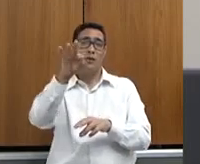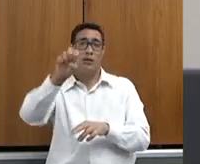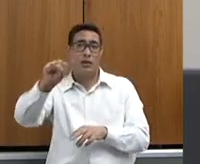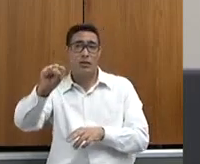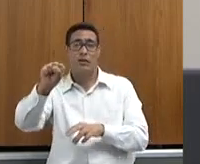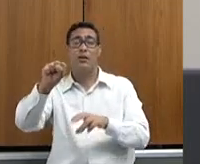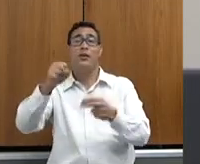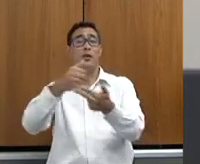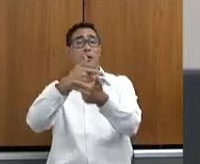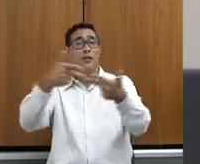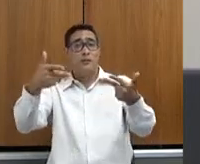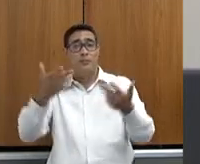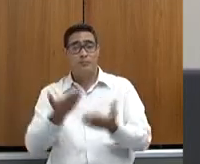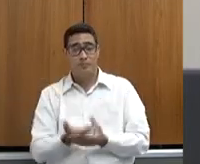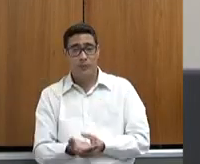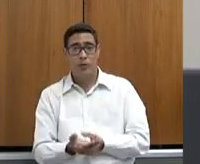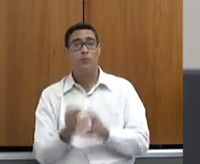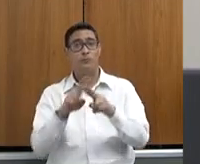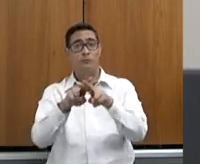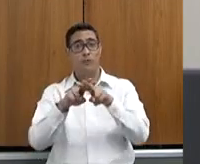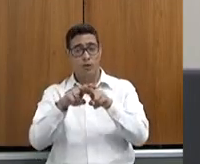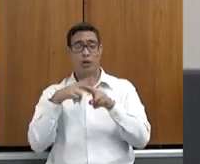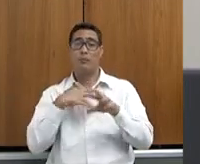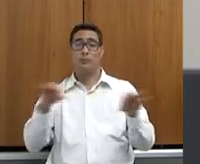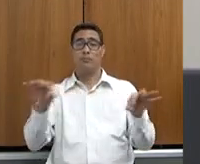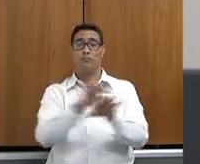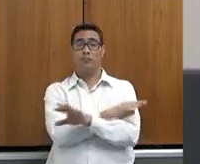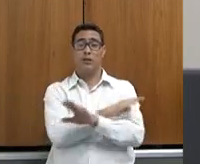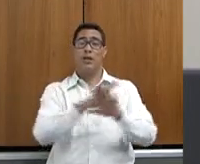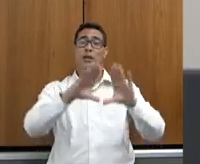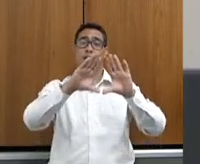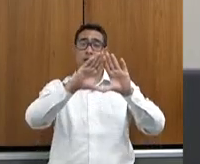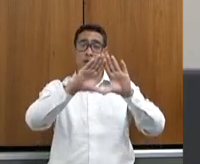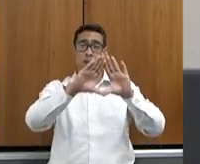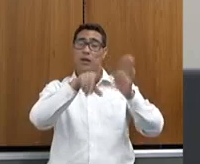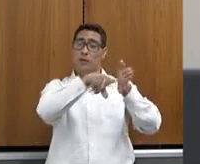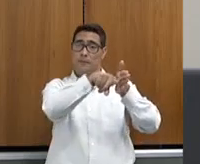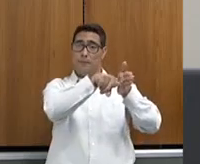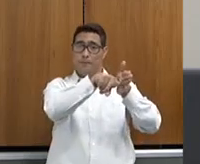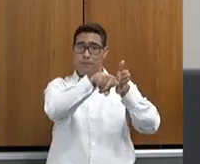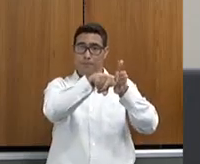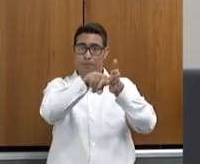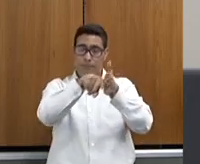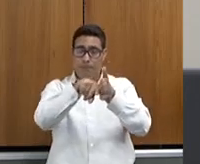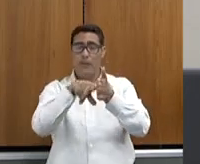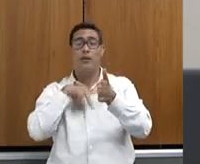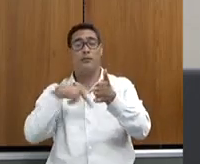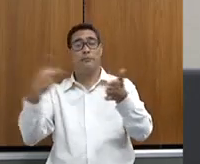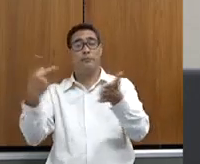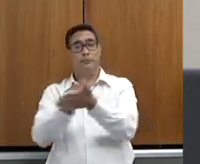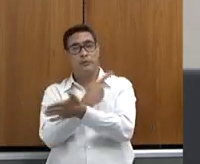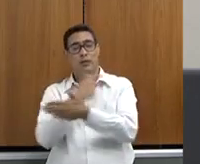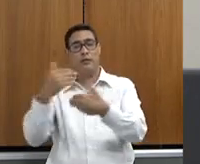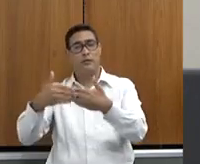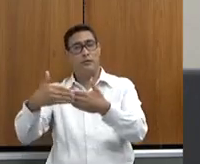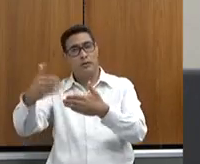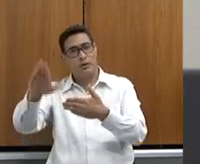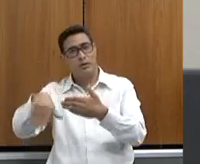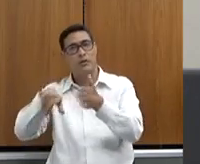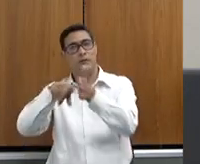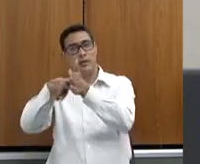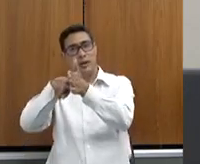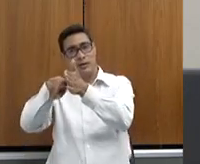para encerramento desse Assembleia Fiscaliza, para encerramento das ações de fiscalização